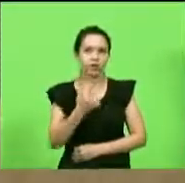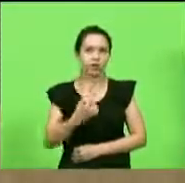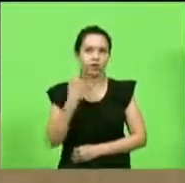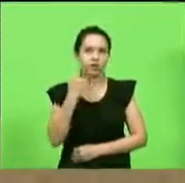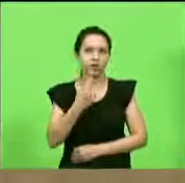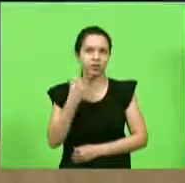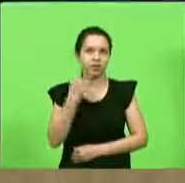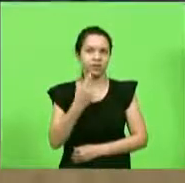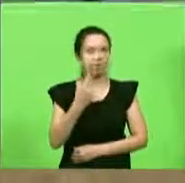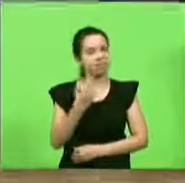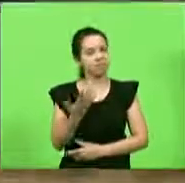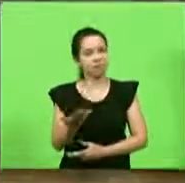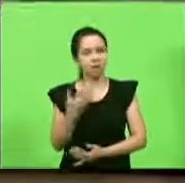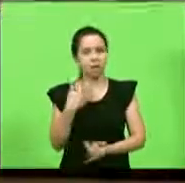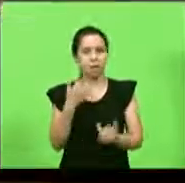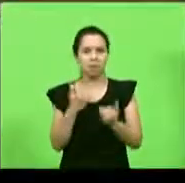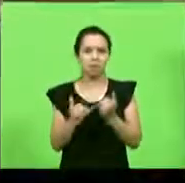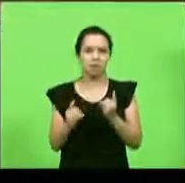é uma profecia, né?